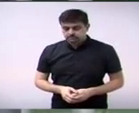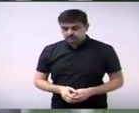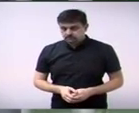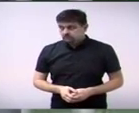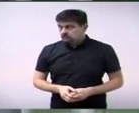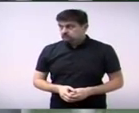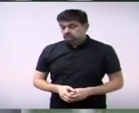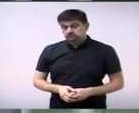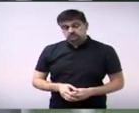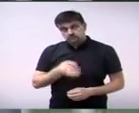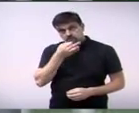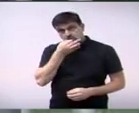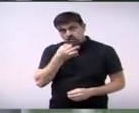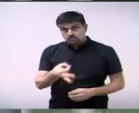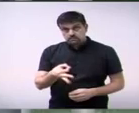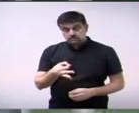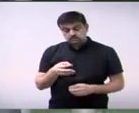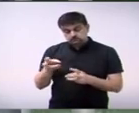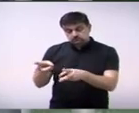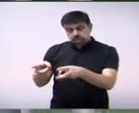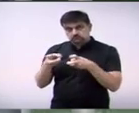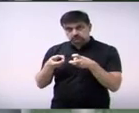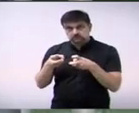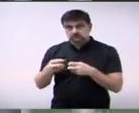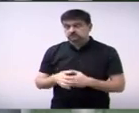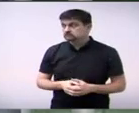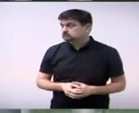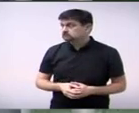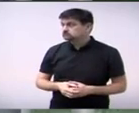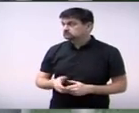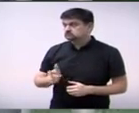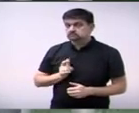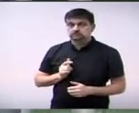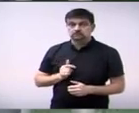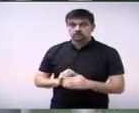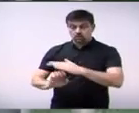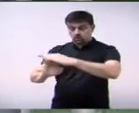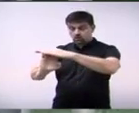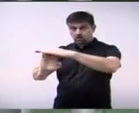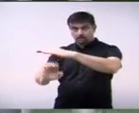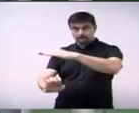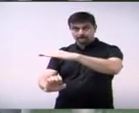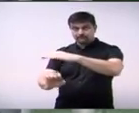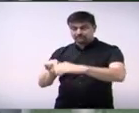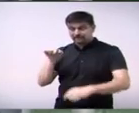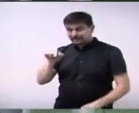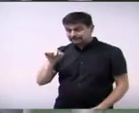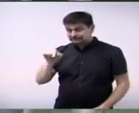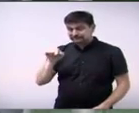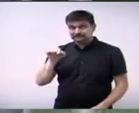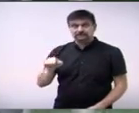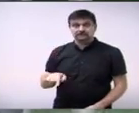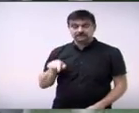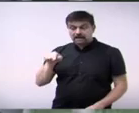vejo que a obstrução do trabalho de uma empresa possa provocar